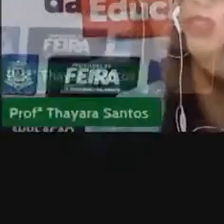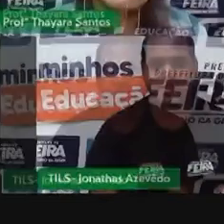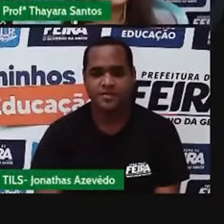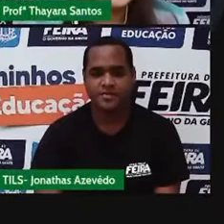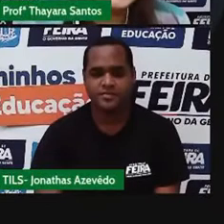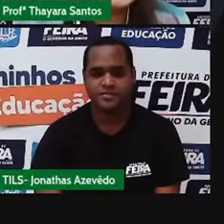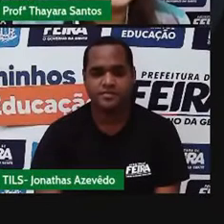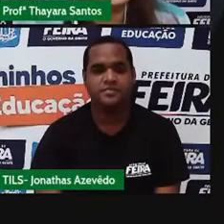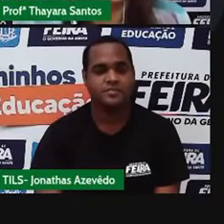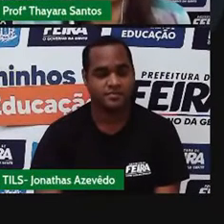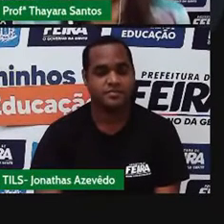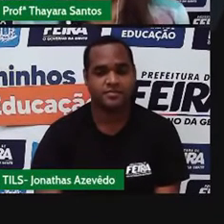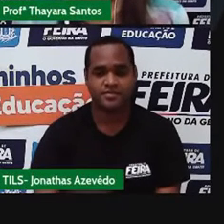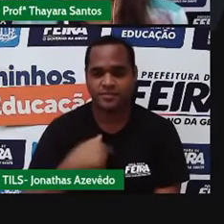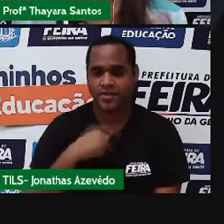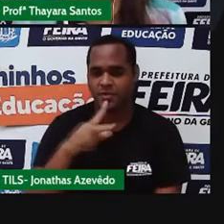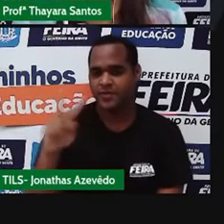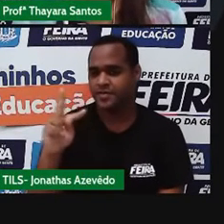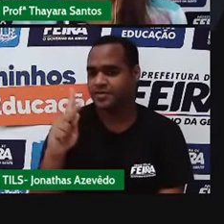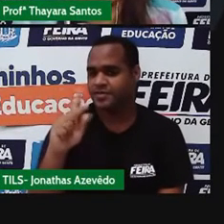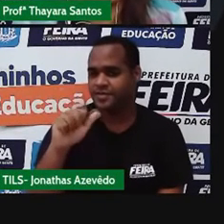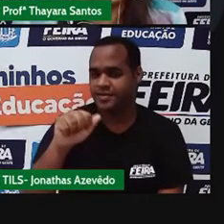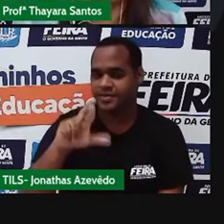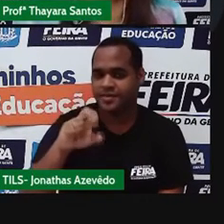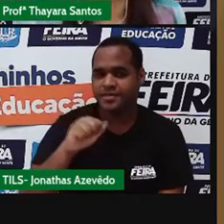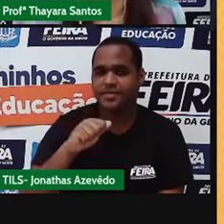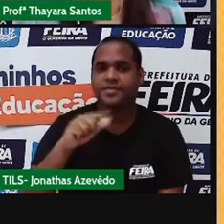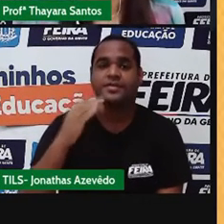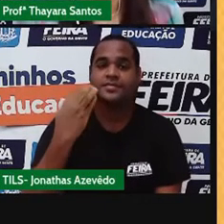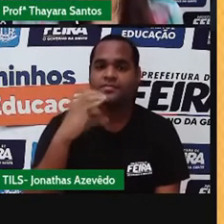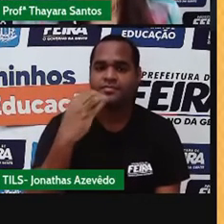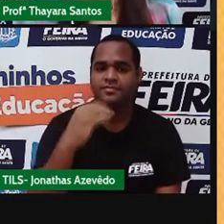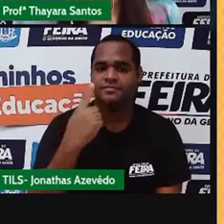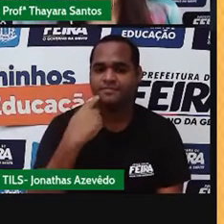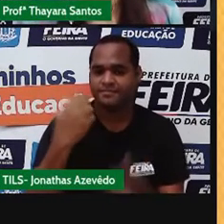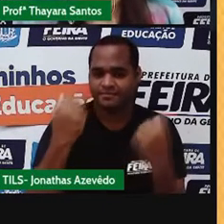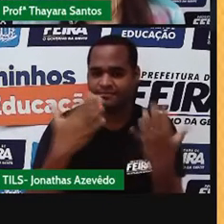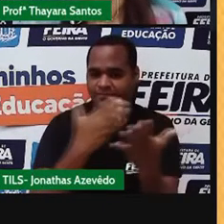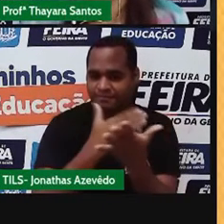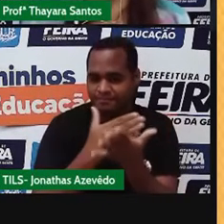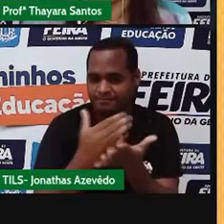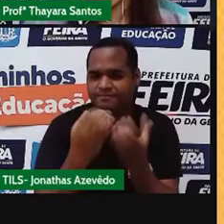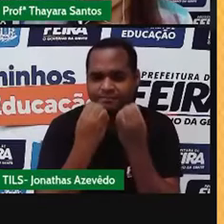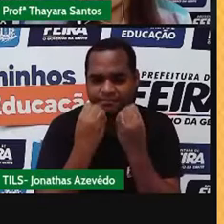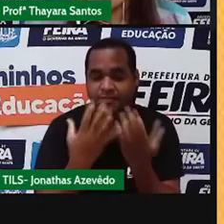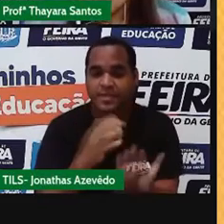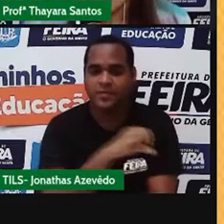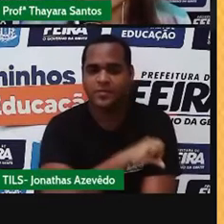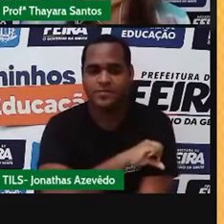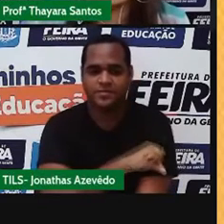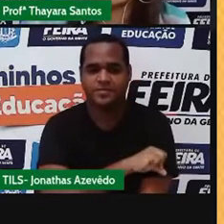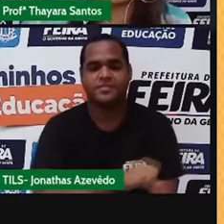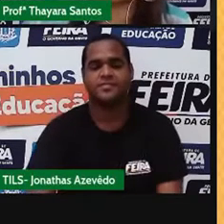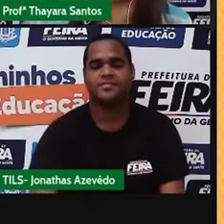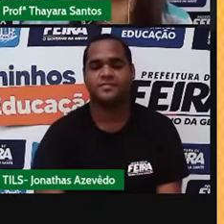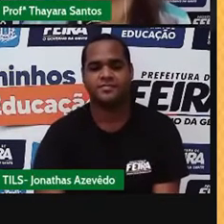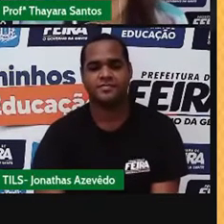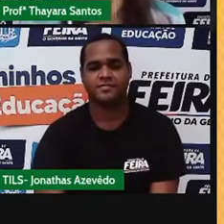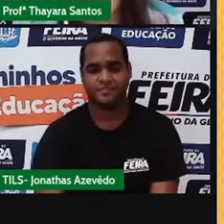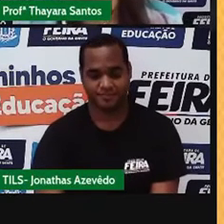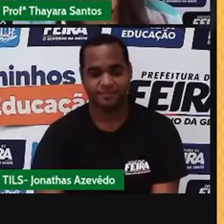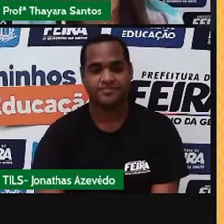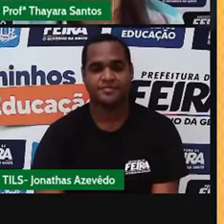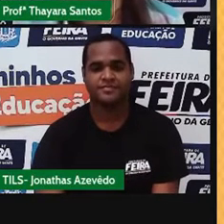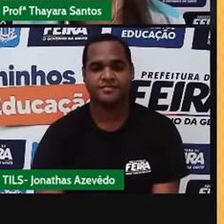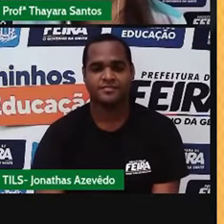Como eu já falei, sou a professora Taira Santos de Ciências e vamos lá iniciar nossa aula do nono ano, aula 25 do nono